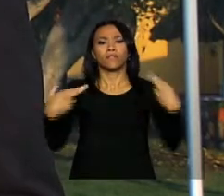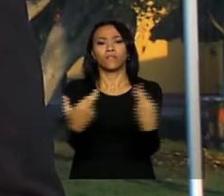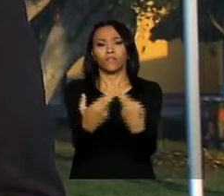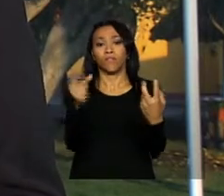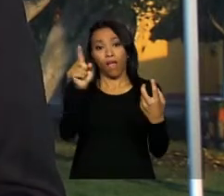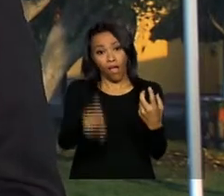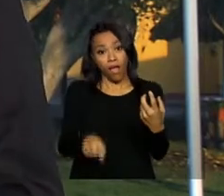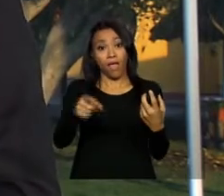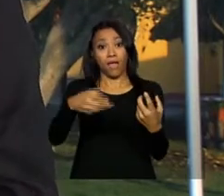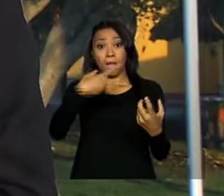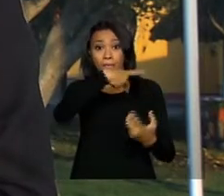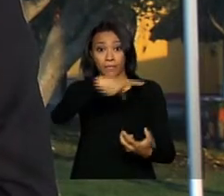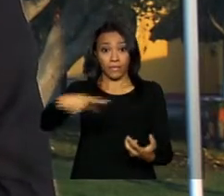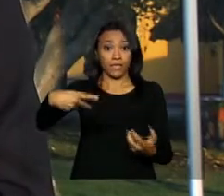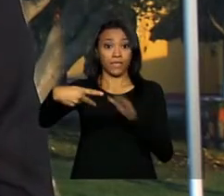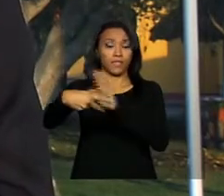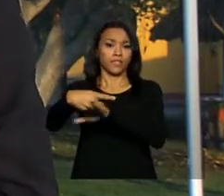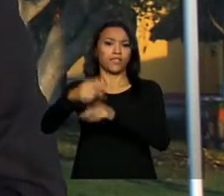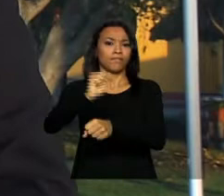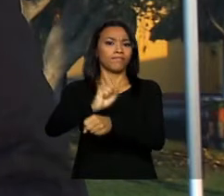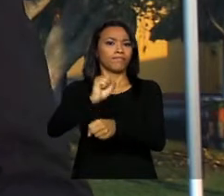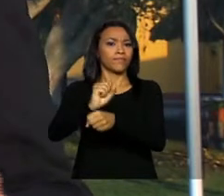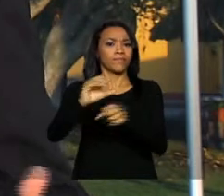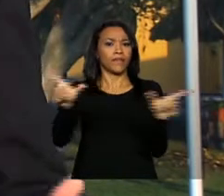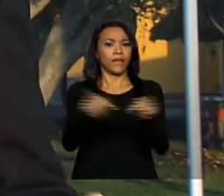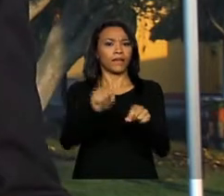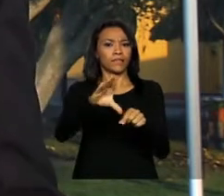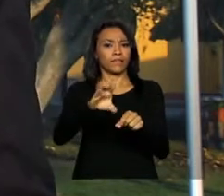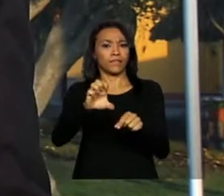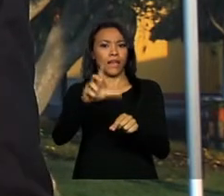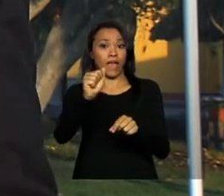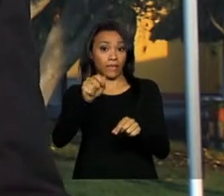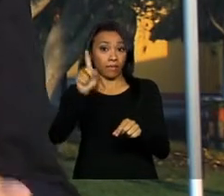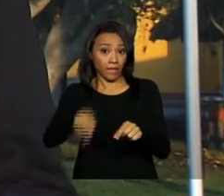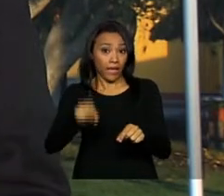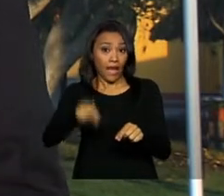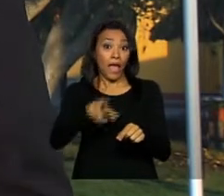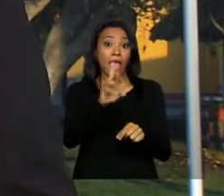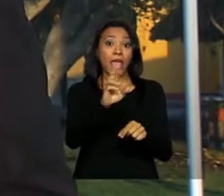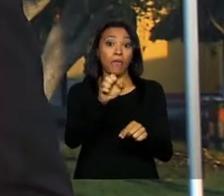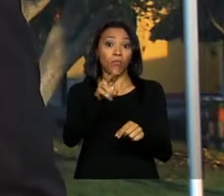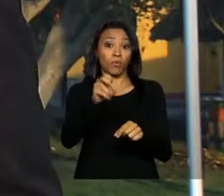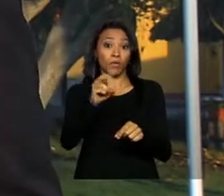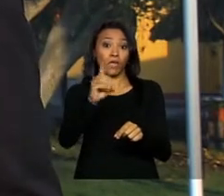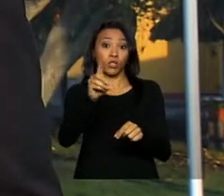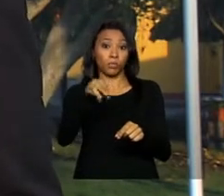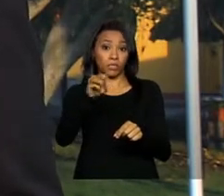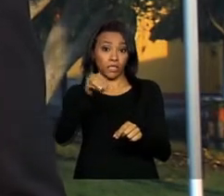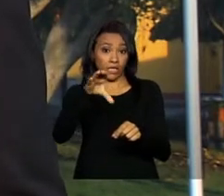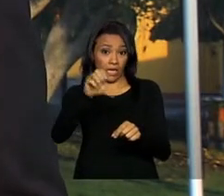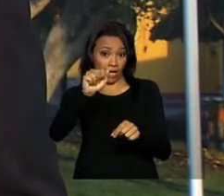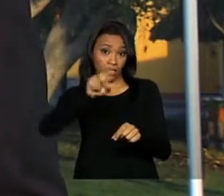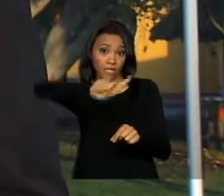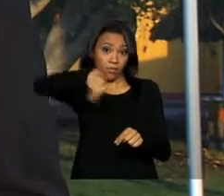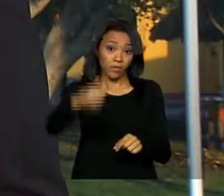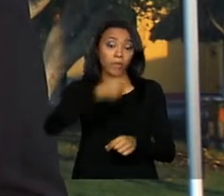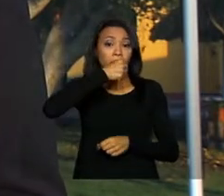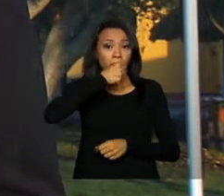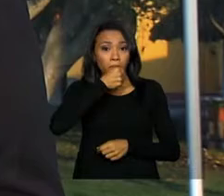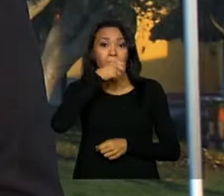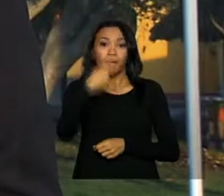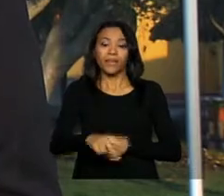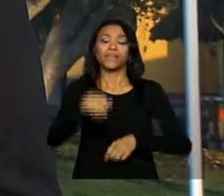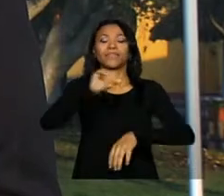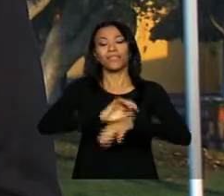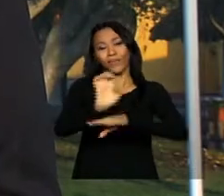transferência da presidência protêmpore da CELAC para a República Dominicana e com uma declaração conjunta à imprensa. De Quito,